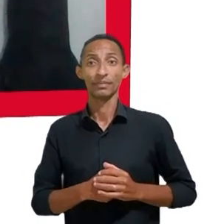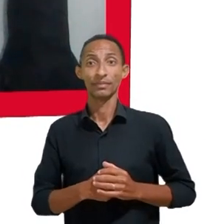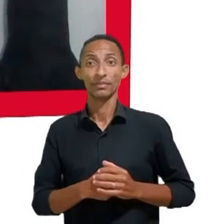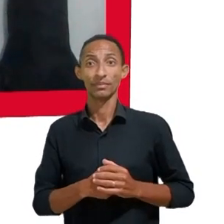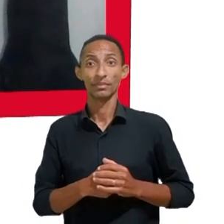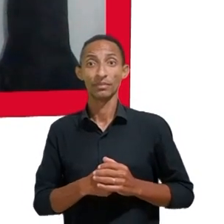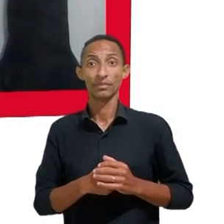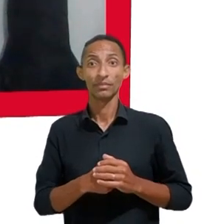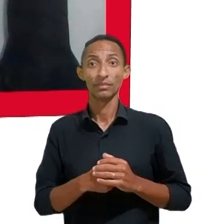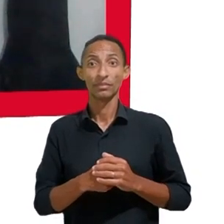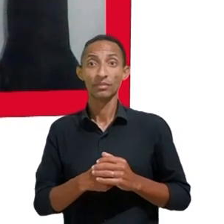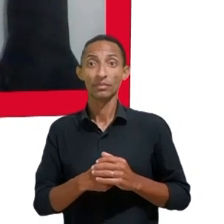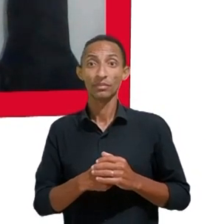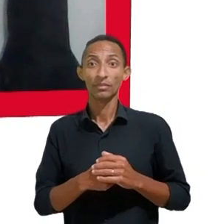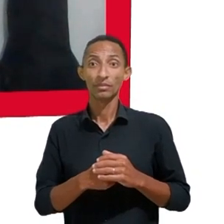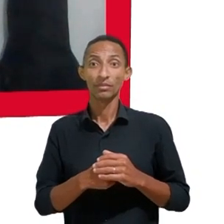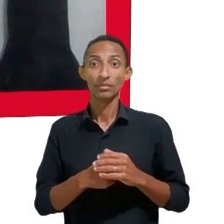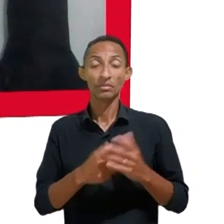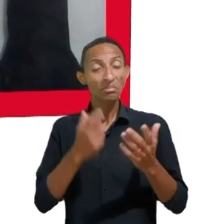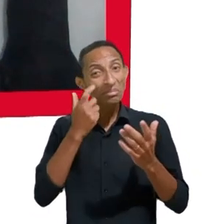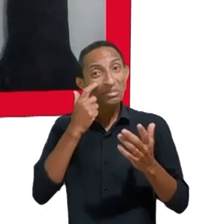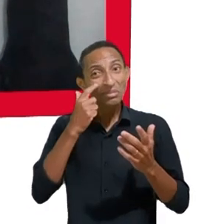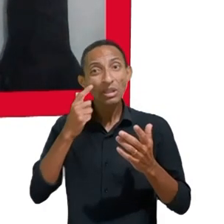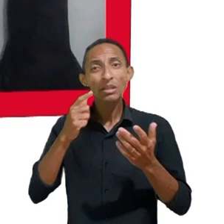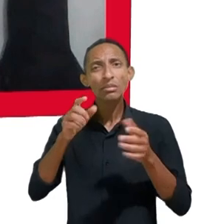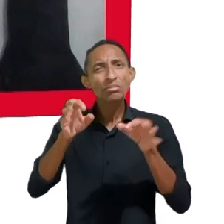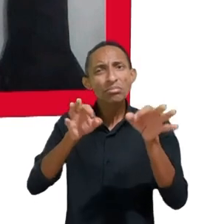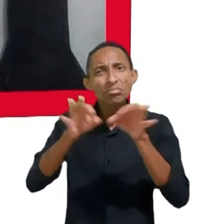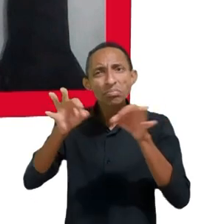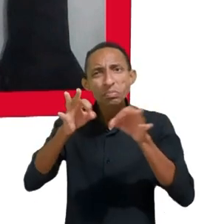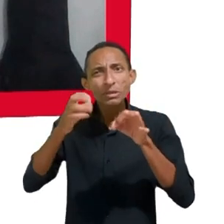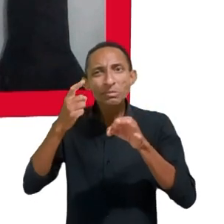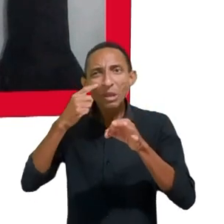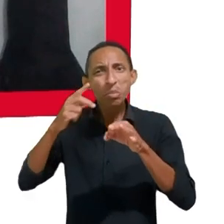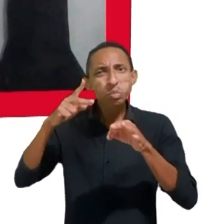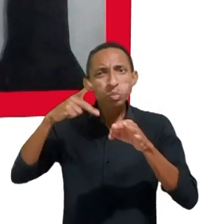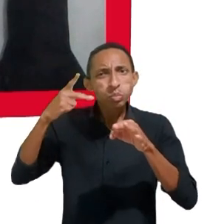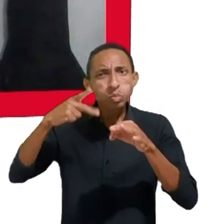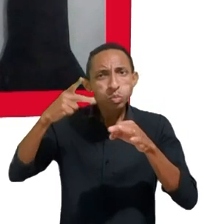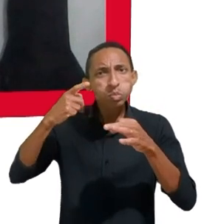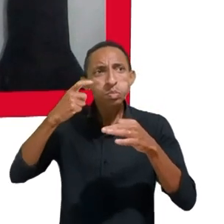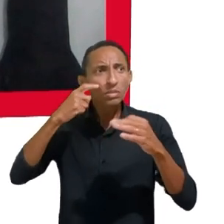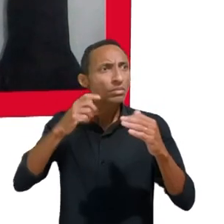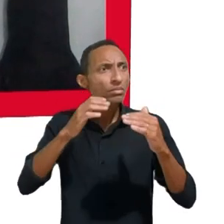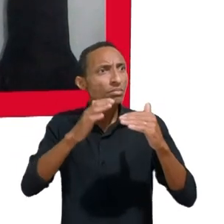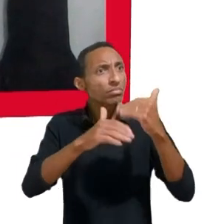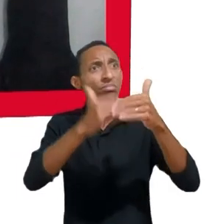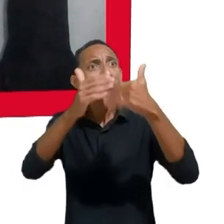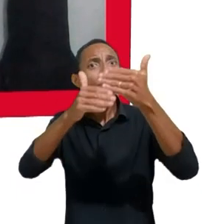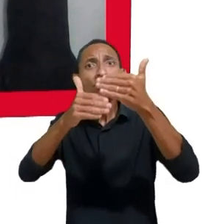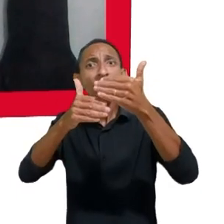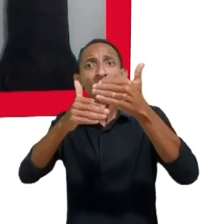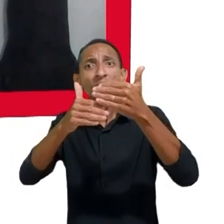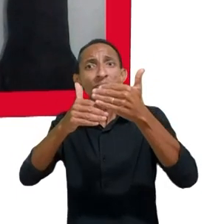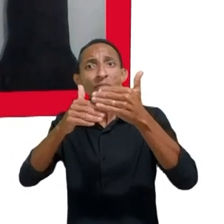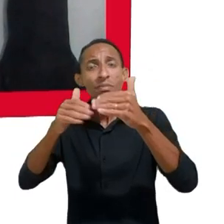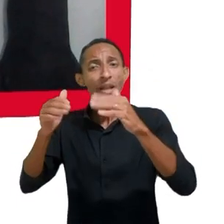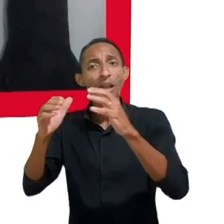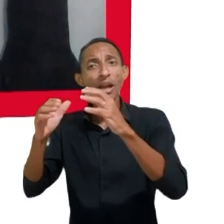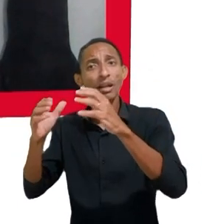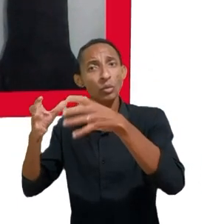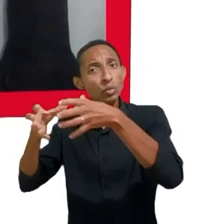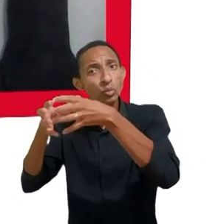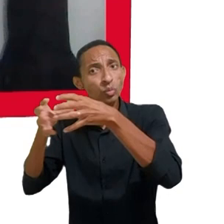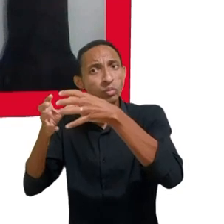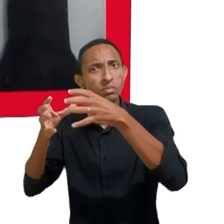políticas na NPD sobre isso sem ter esse processo de discutativa e de construção conjunta. Então,